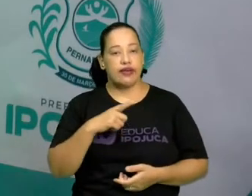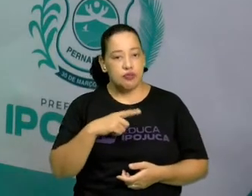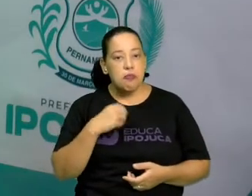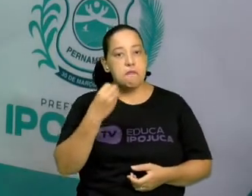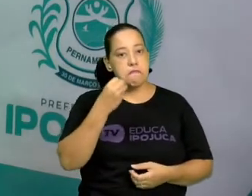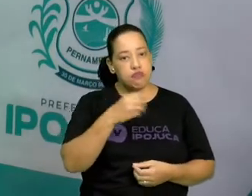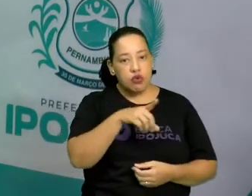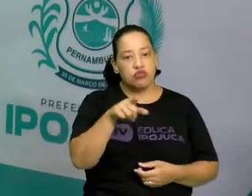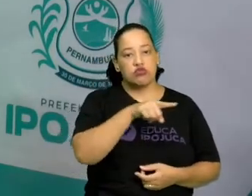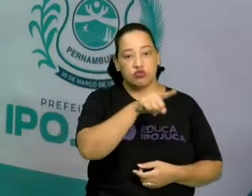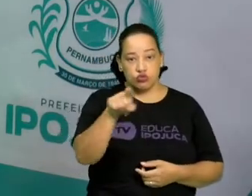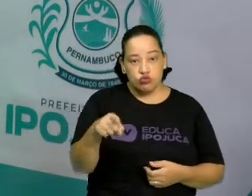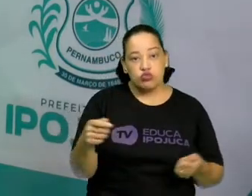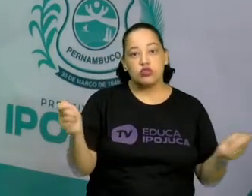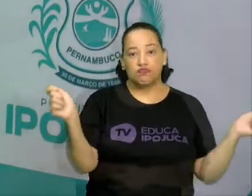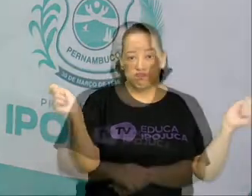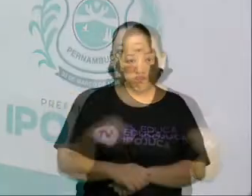vocês.